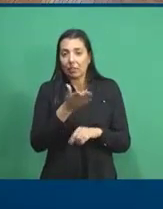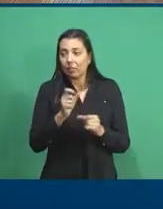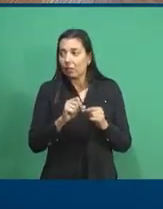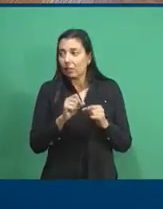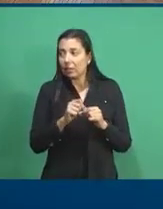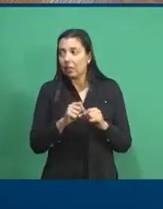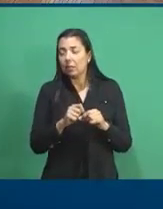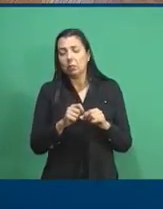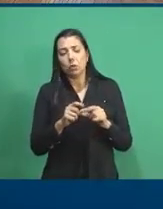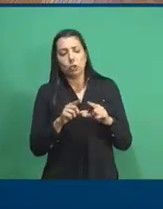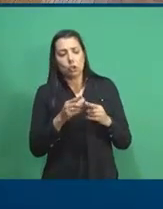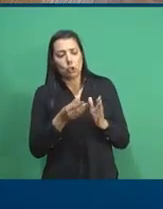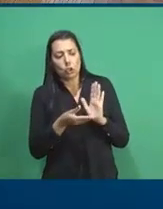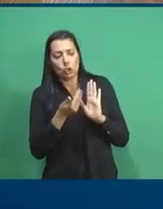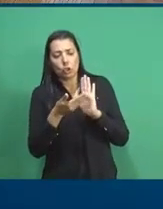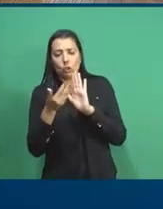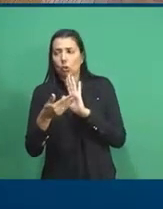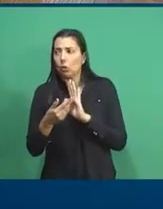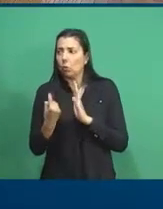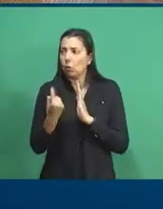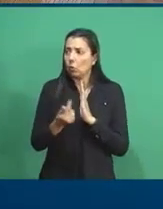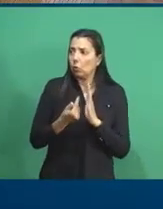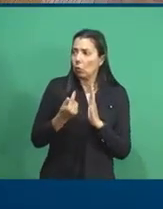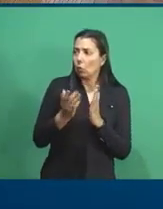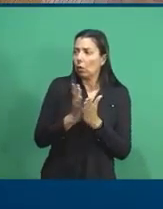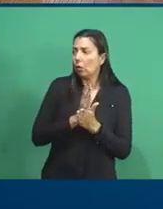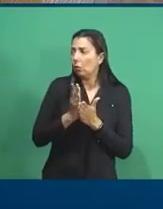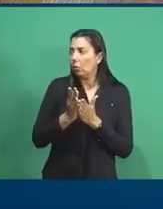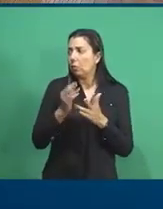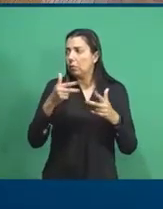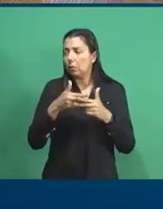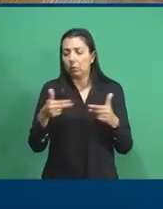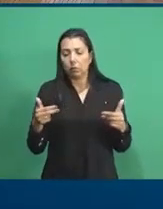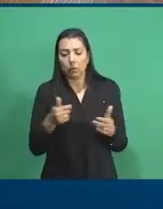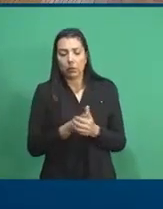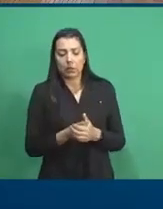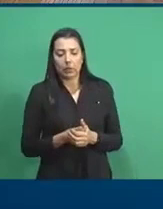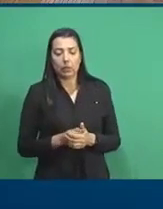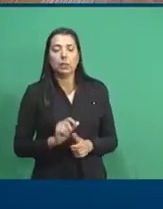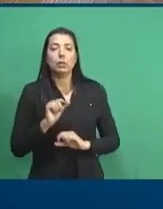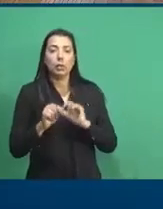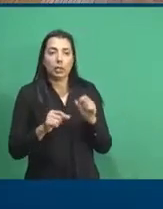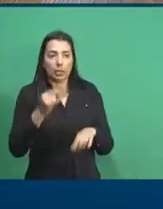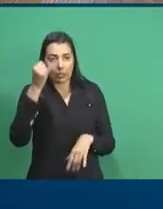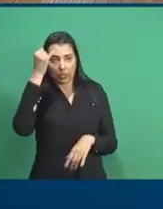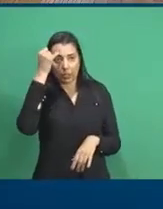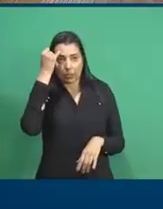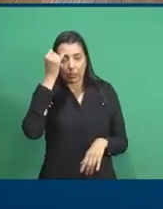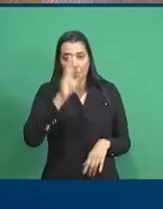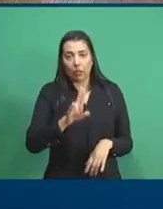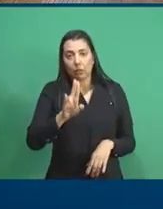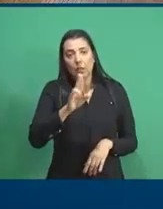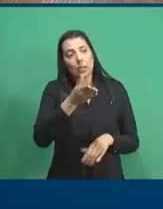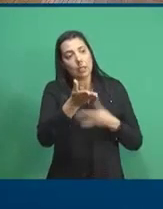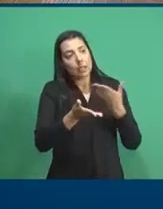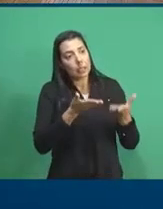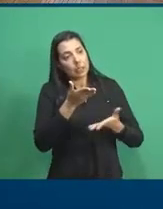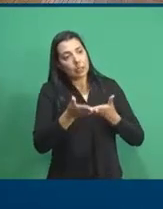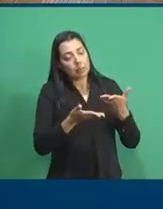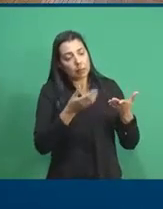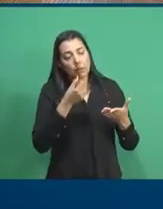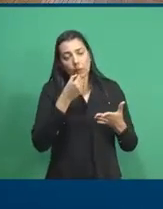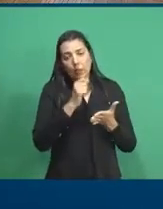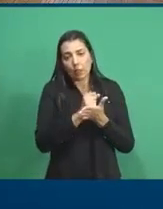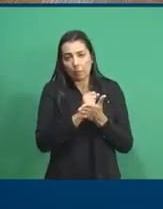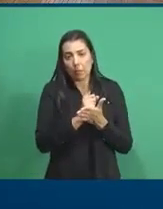extrato, fração, já isolamos algumas substâncias, e que a ideia é utilizar como tratamento tópico.